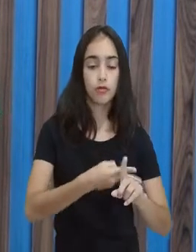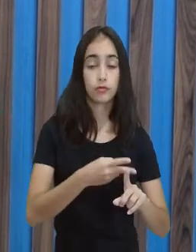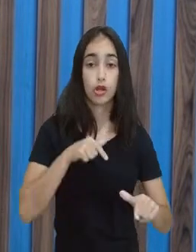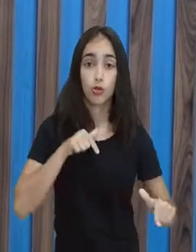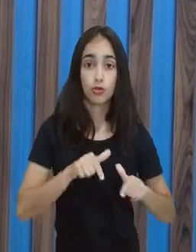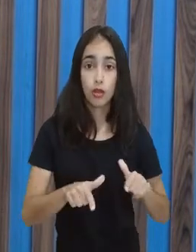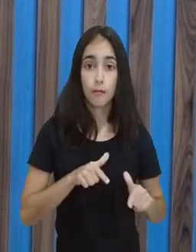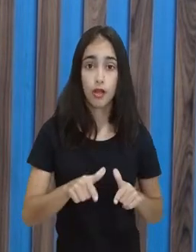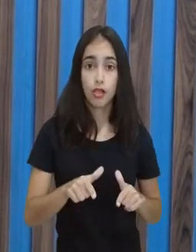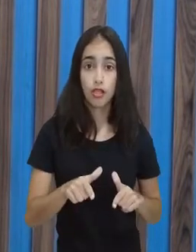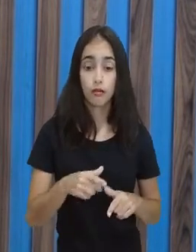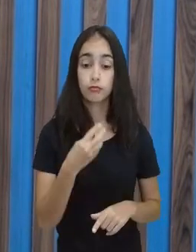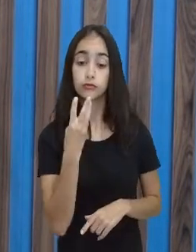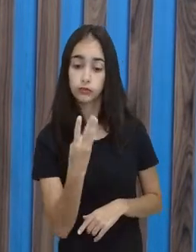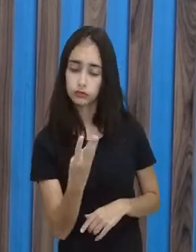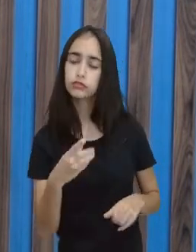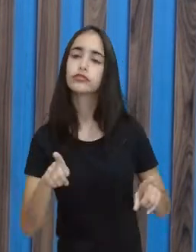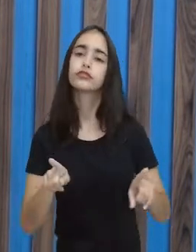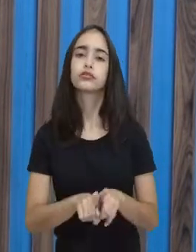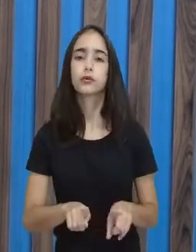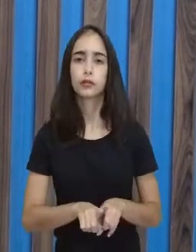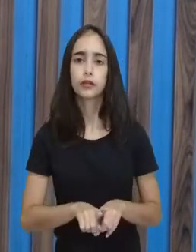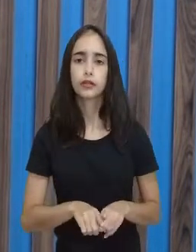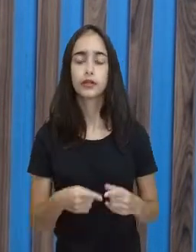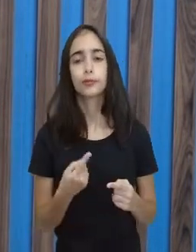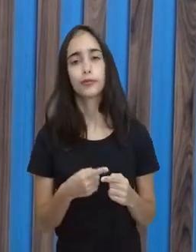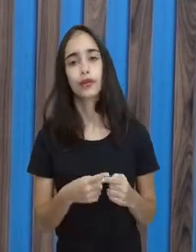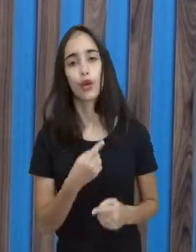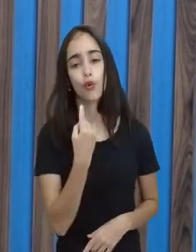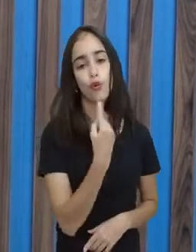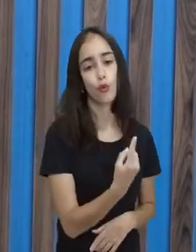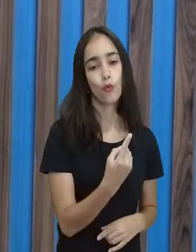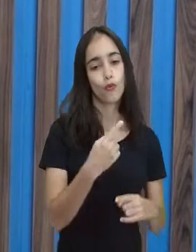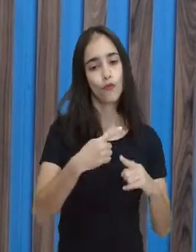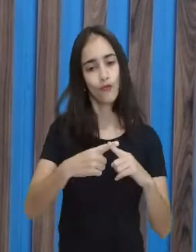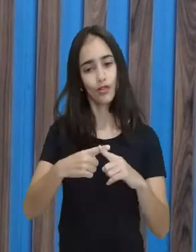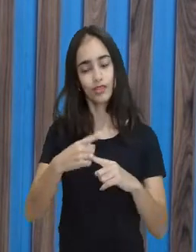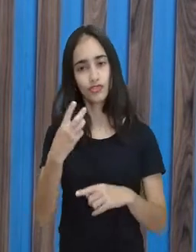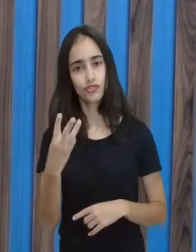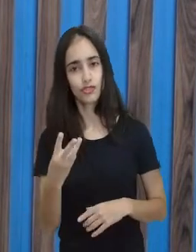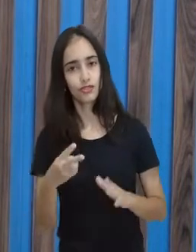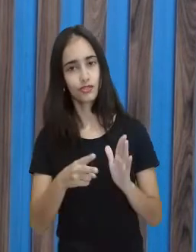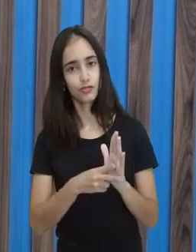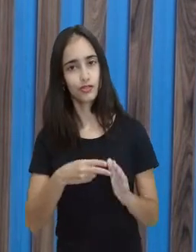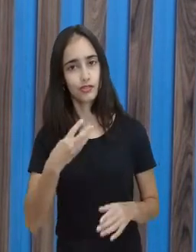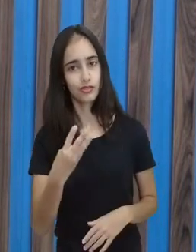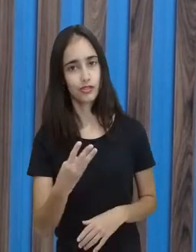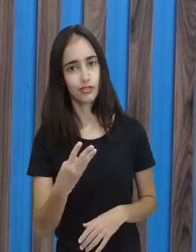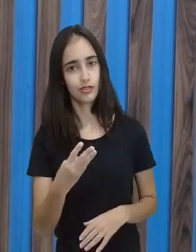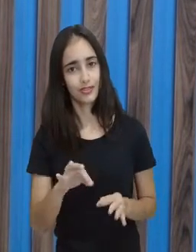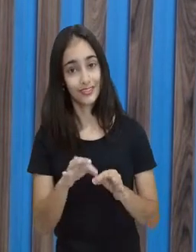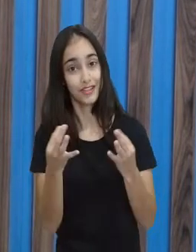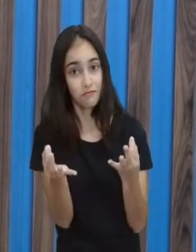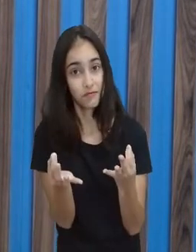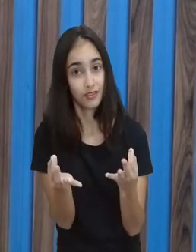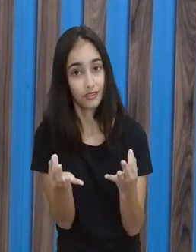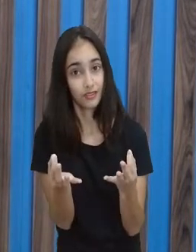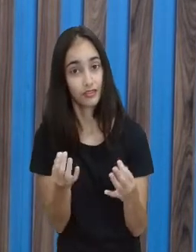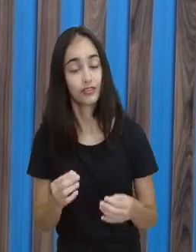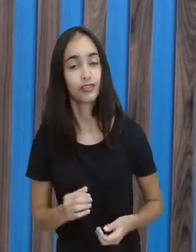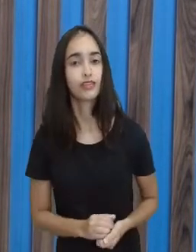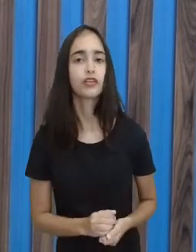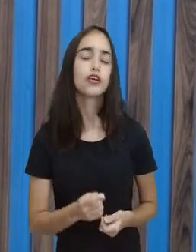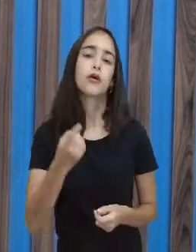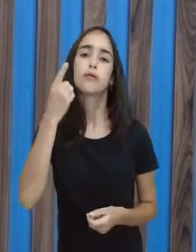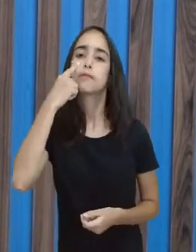Por três também. Um vezes três, três. Tudo bem. Está simples. Veja